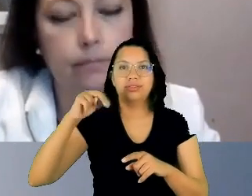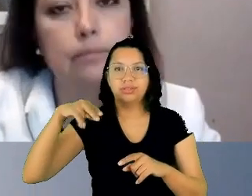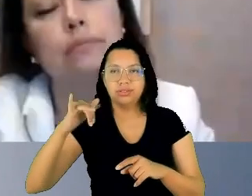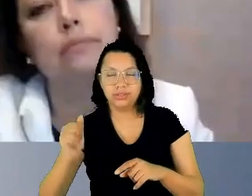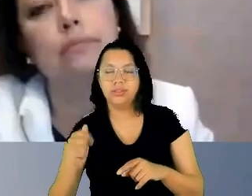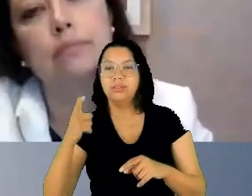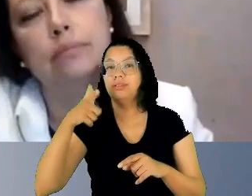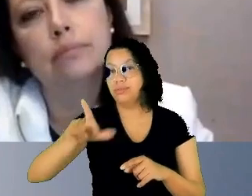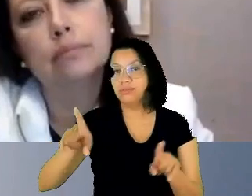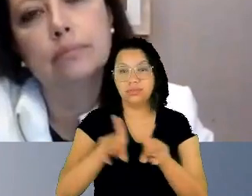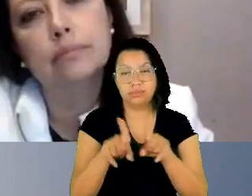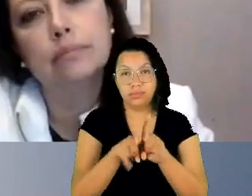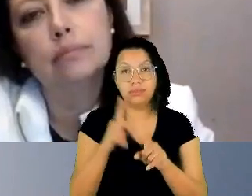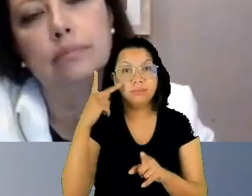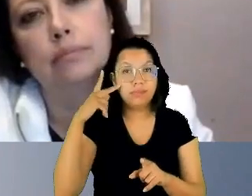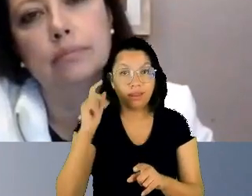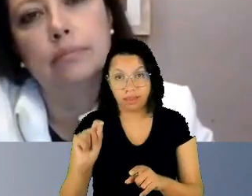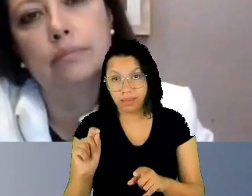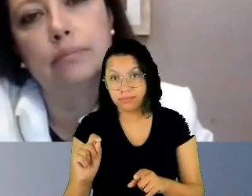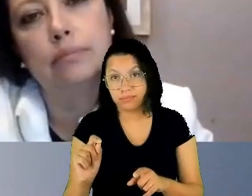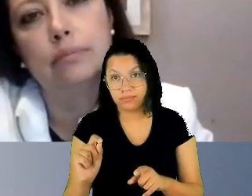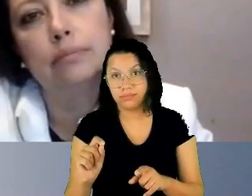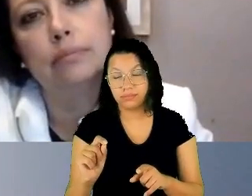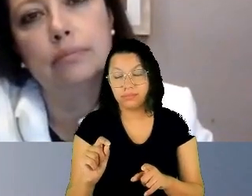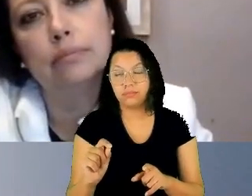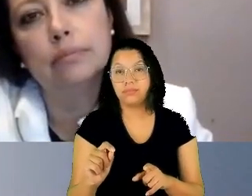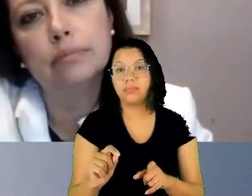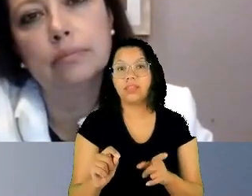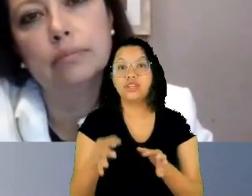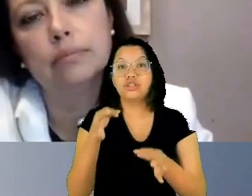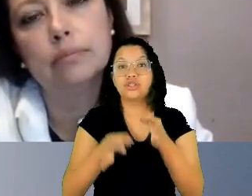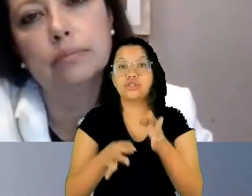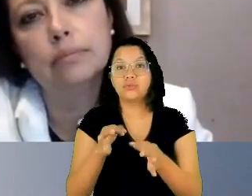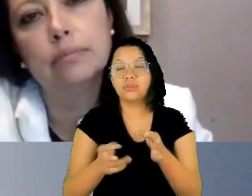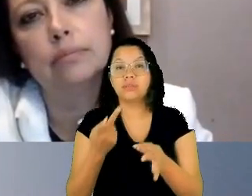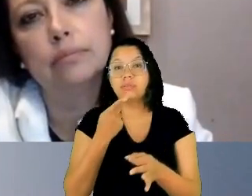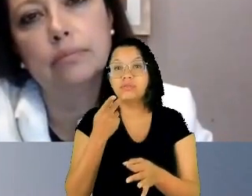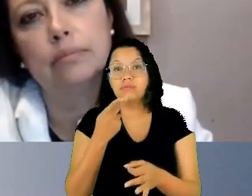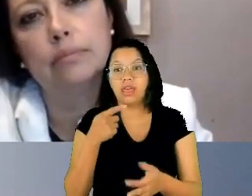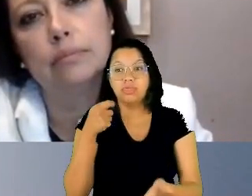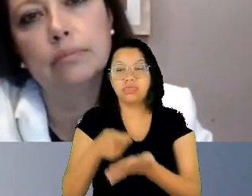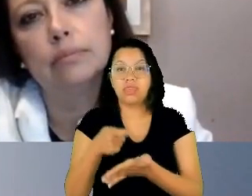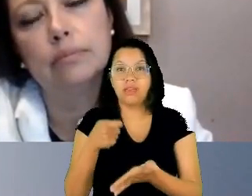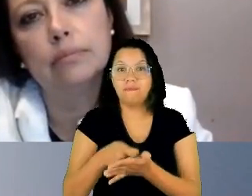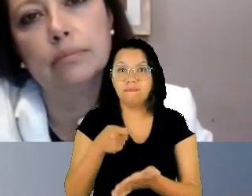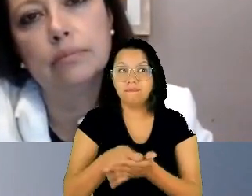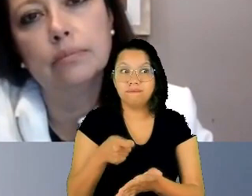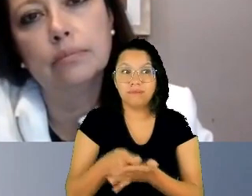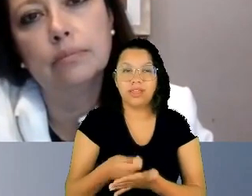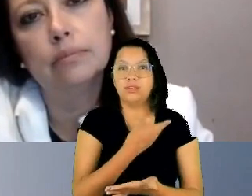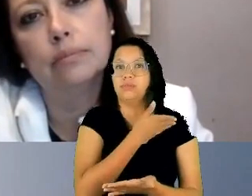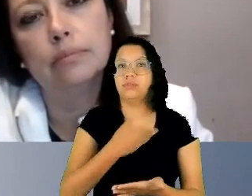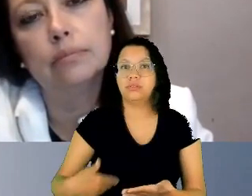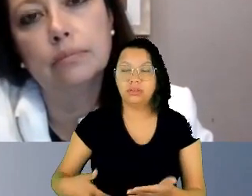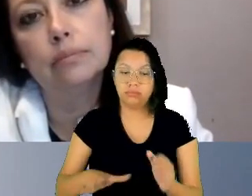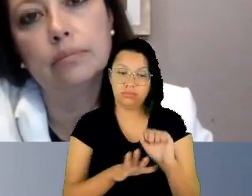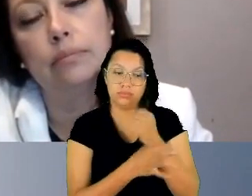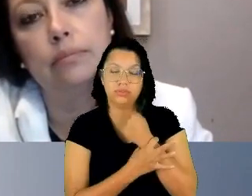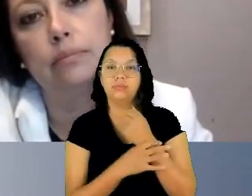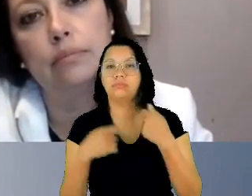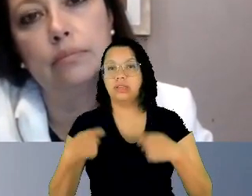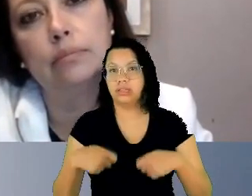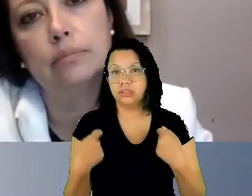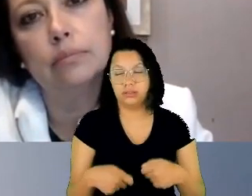juridicamente sustentar o dever reforçado de proteção por parte dos Estados. Quanto maior a situação de